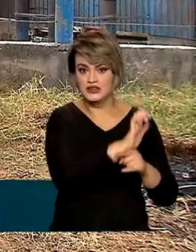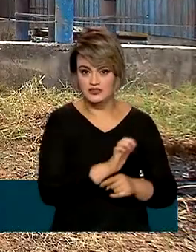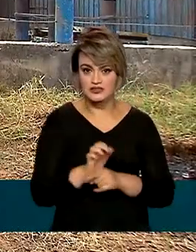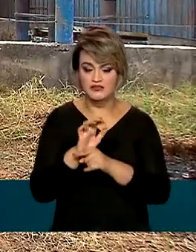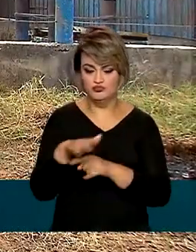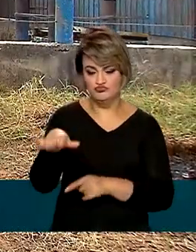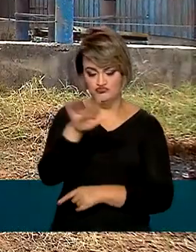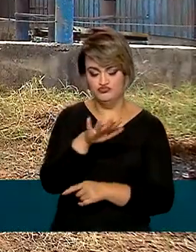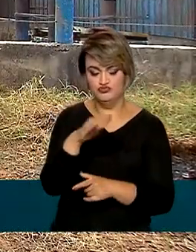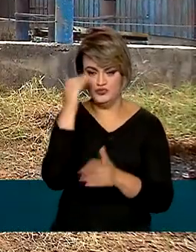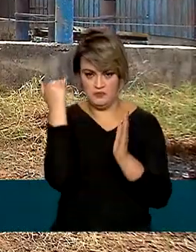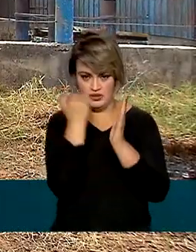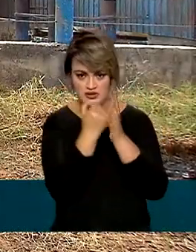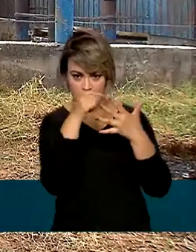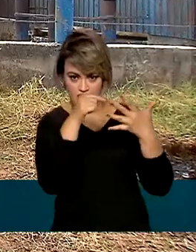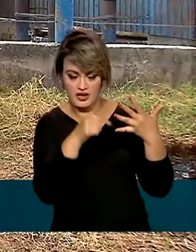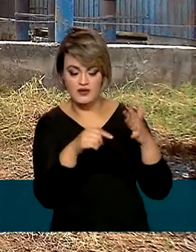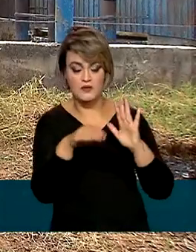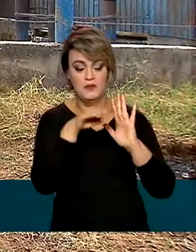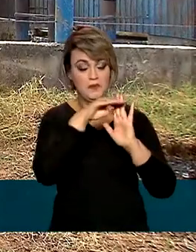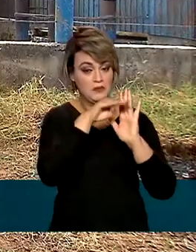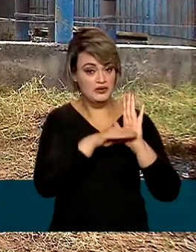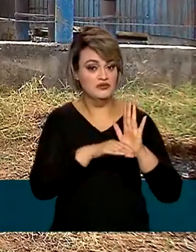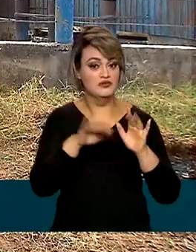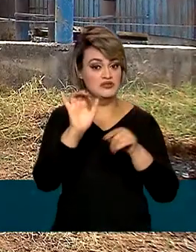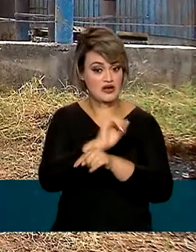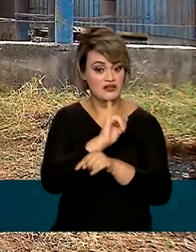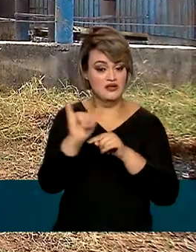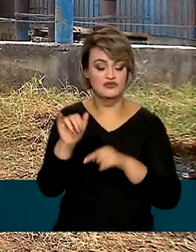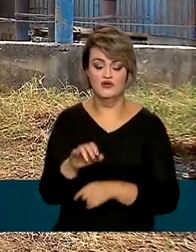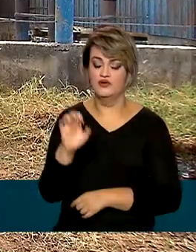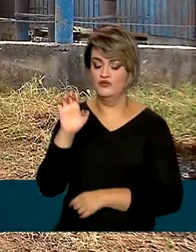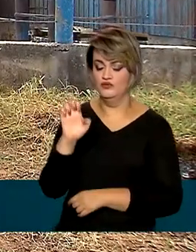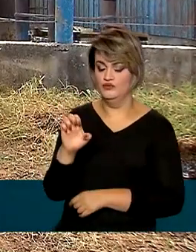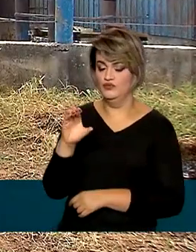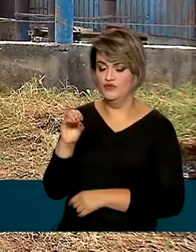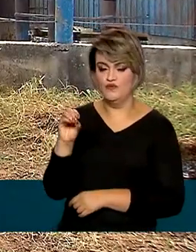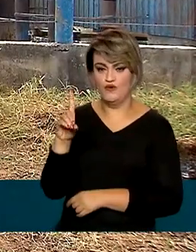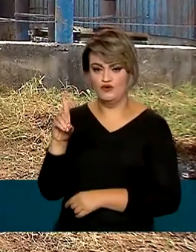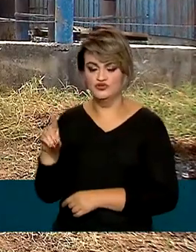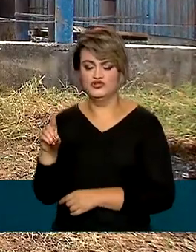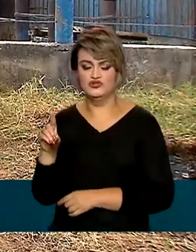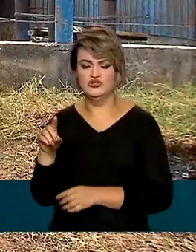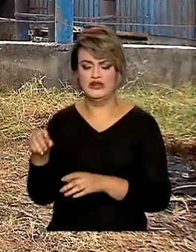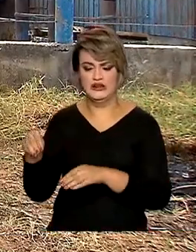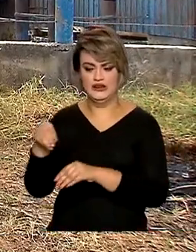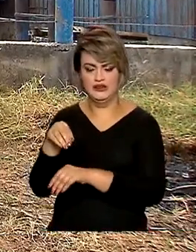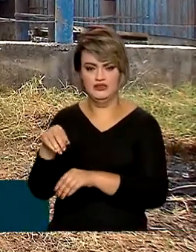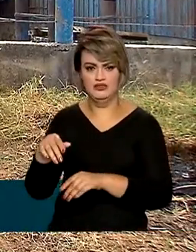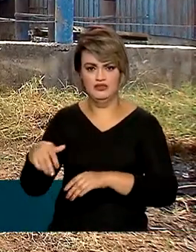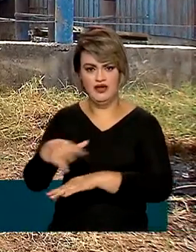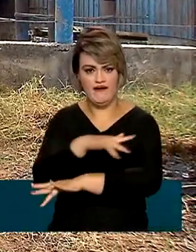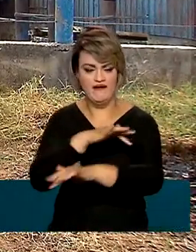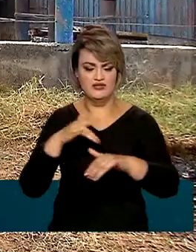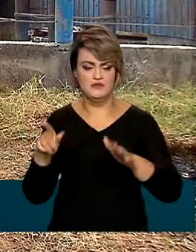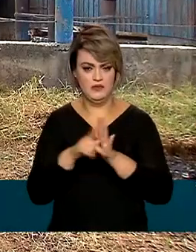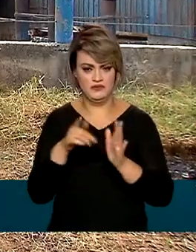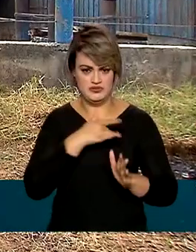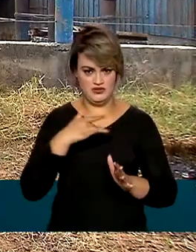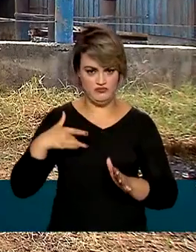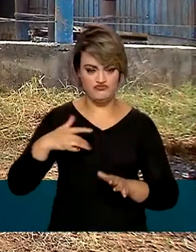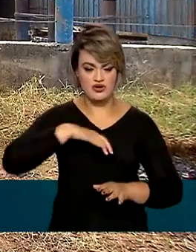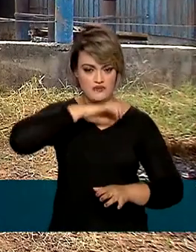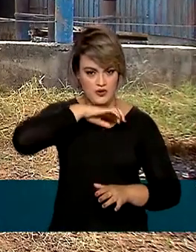os critérios definidos no plano estratégico do Código Terrestre da Organização Mundial da Saúde Animal e